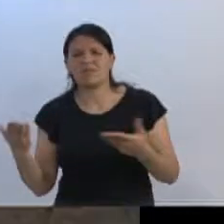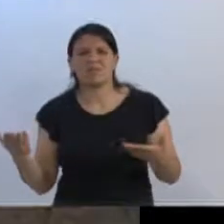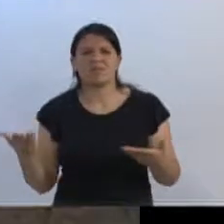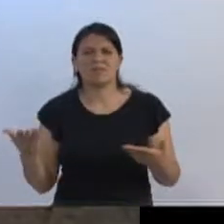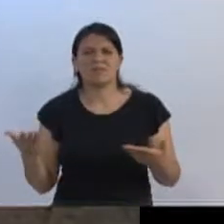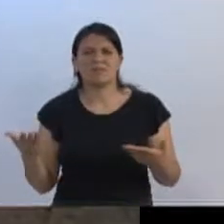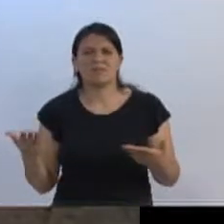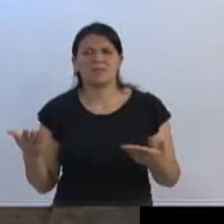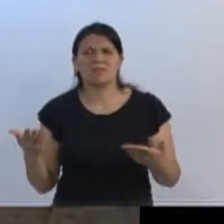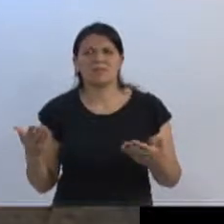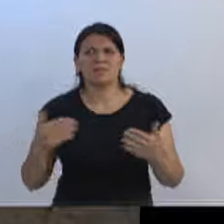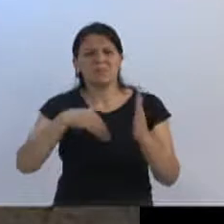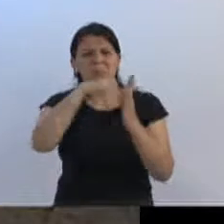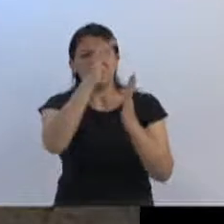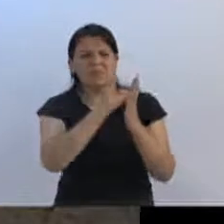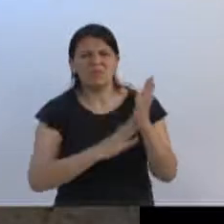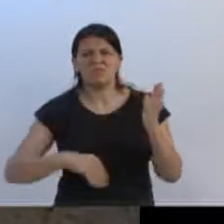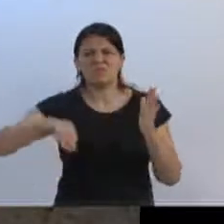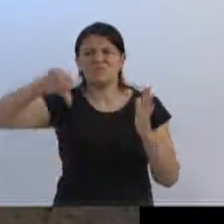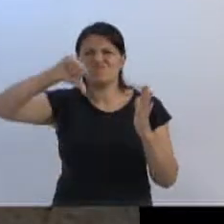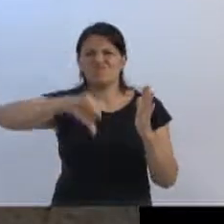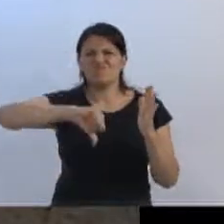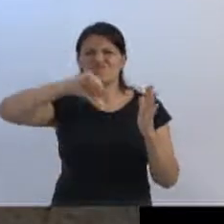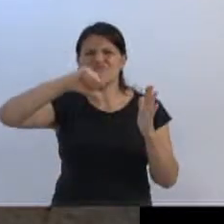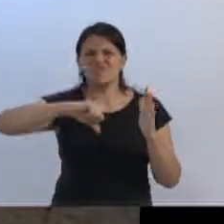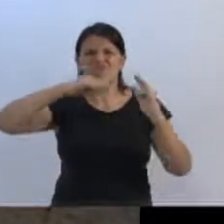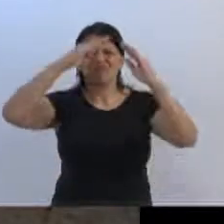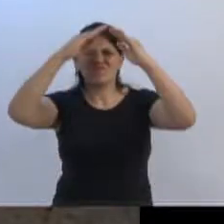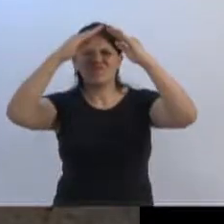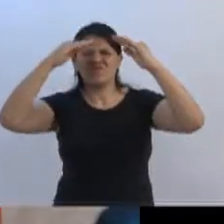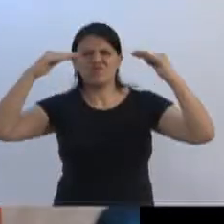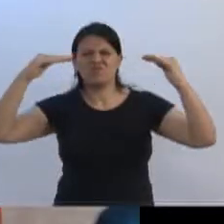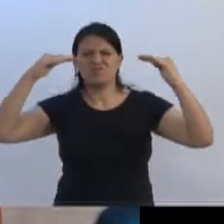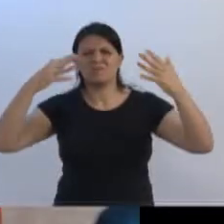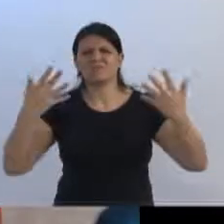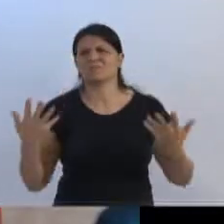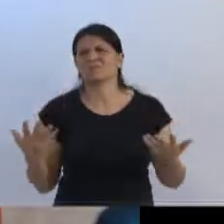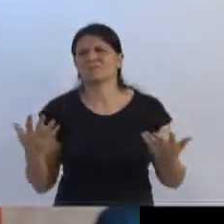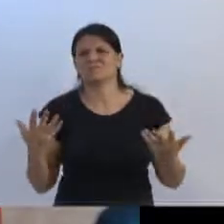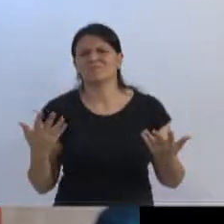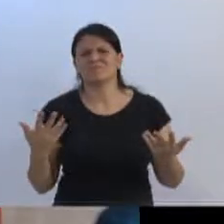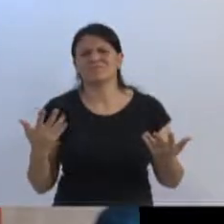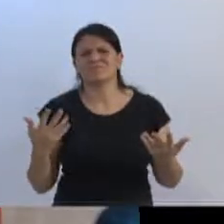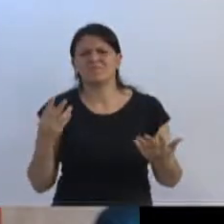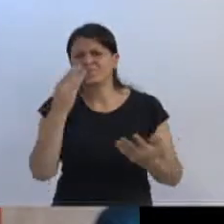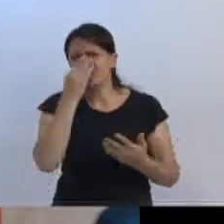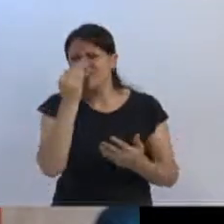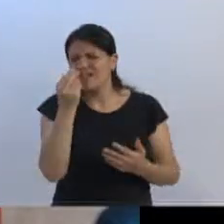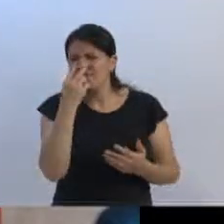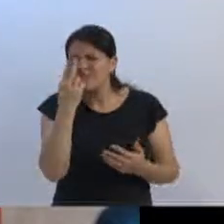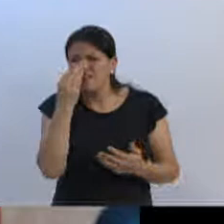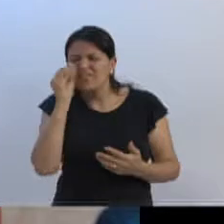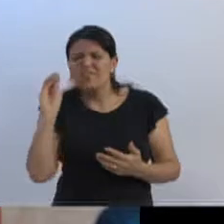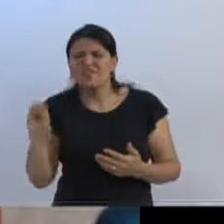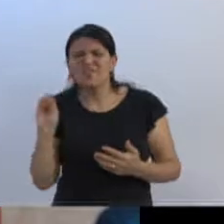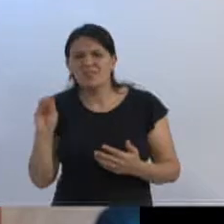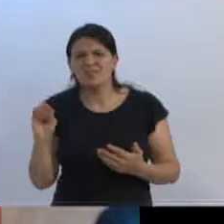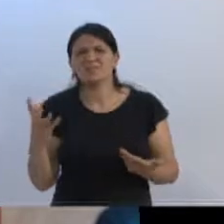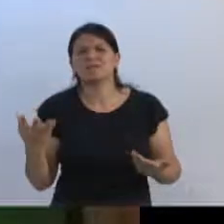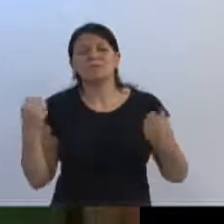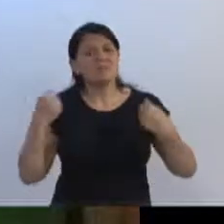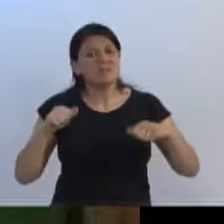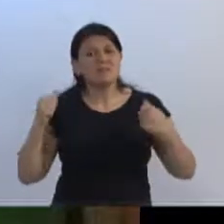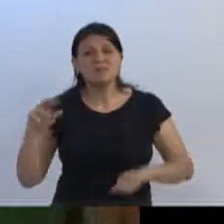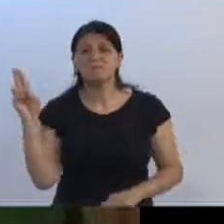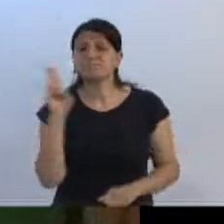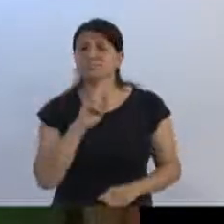da escola, pintura mal feita, telhado, enfim, num completo abandono. Precisa, sim, também, em caráter de